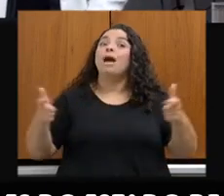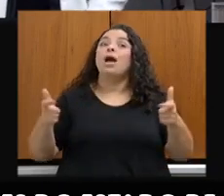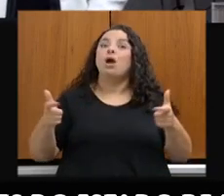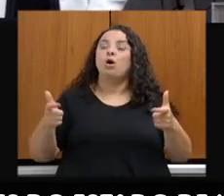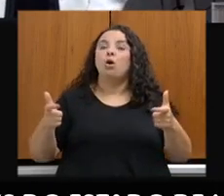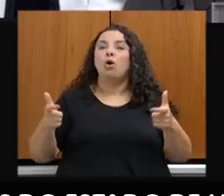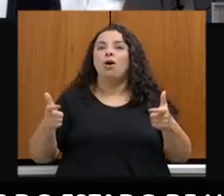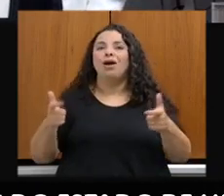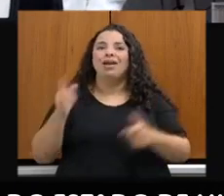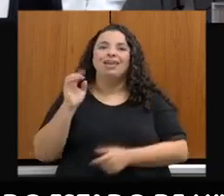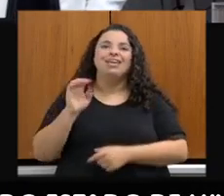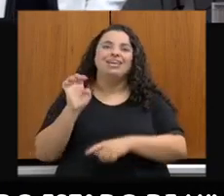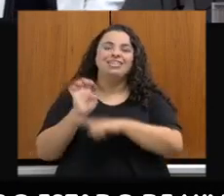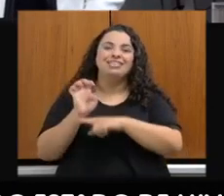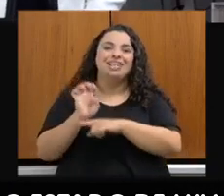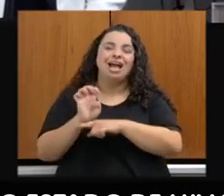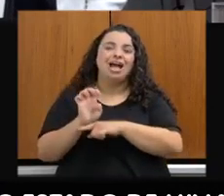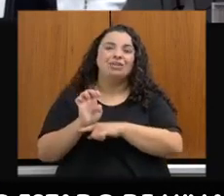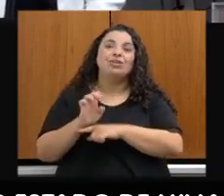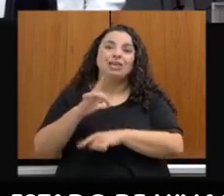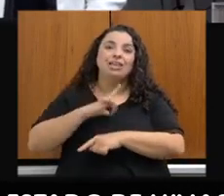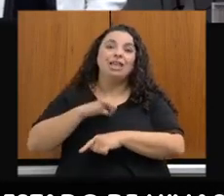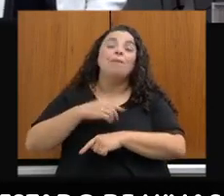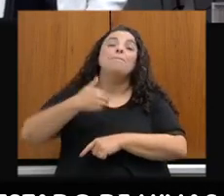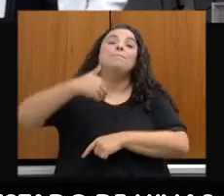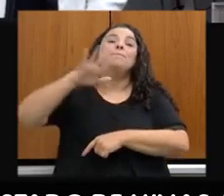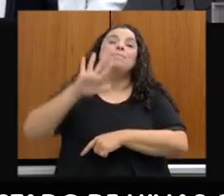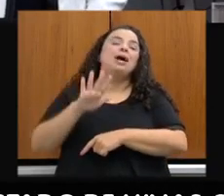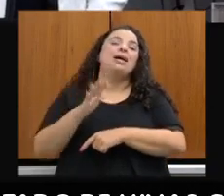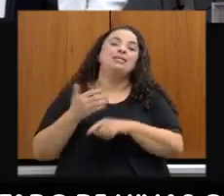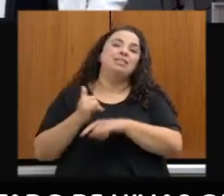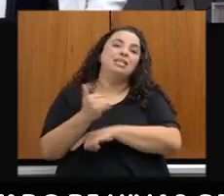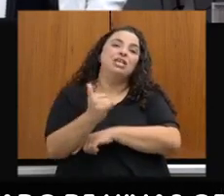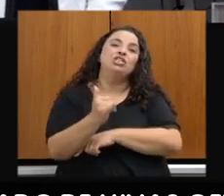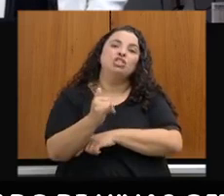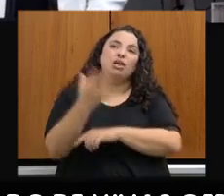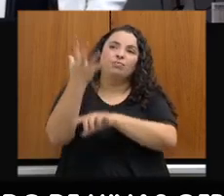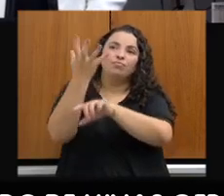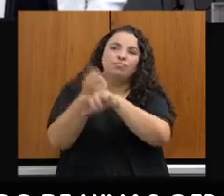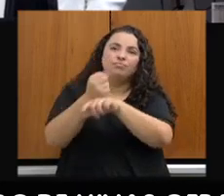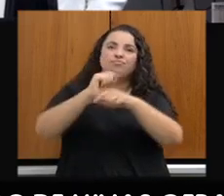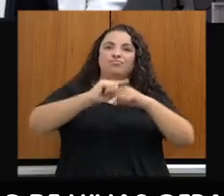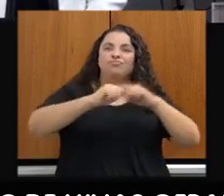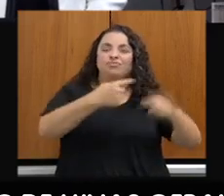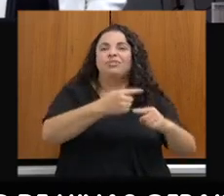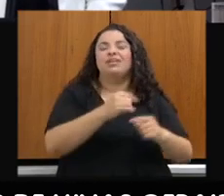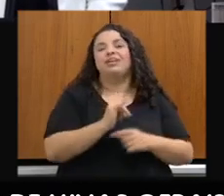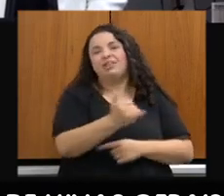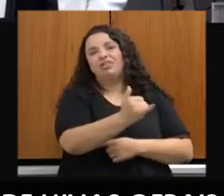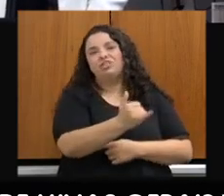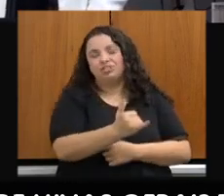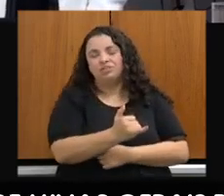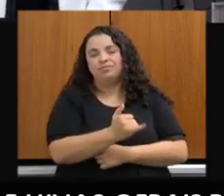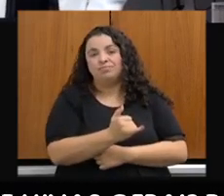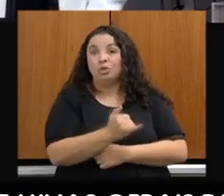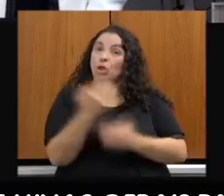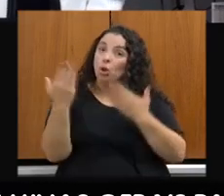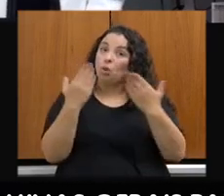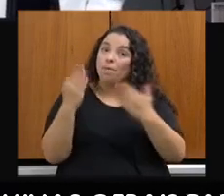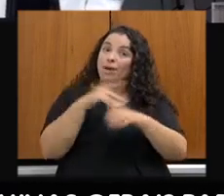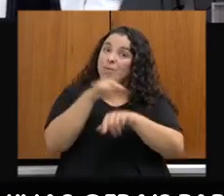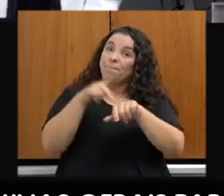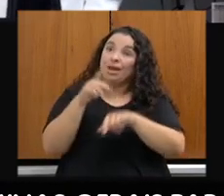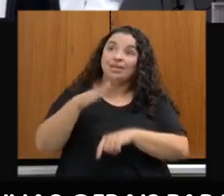O Estado de Minas Gerais é o Estado com maior geração de energia fotovoltaica do país. Por favor. Bem, na linha